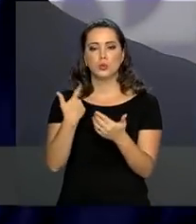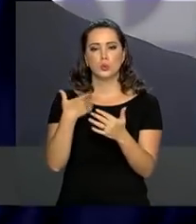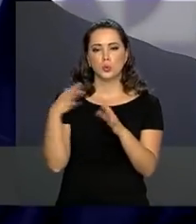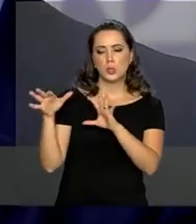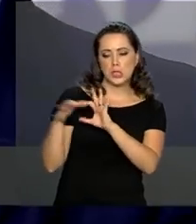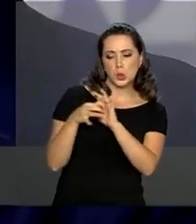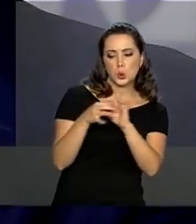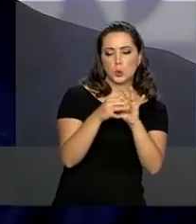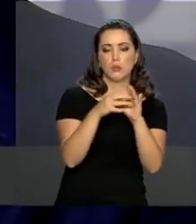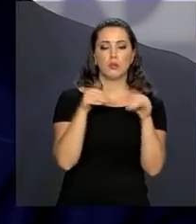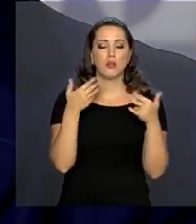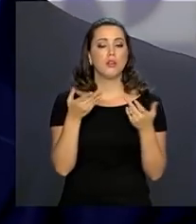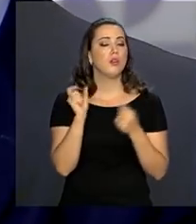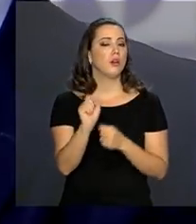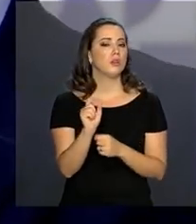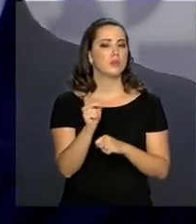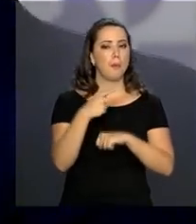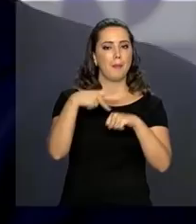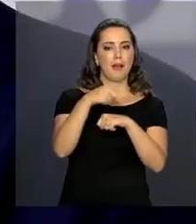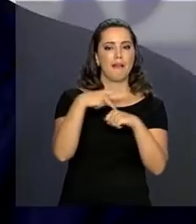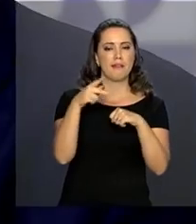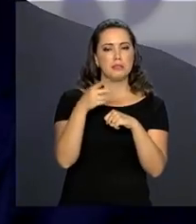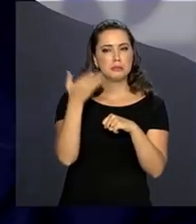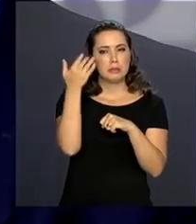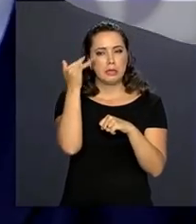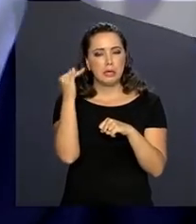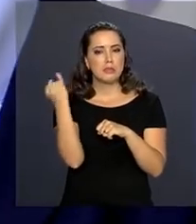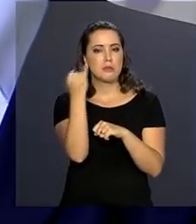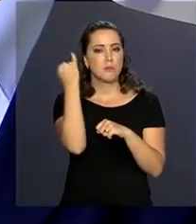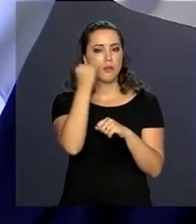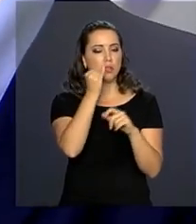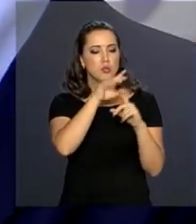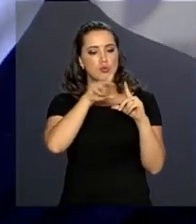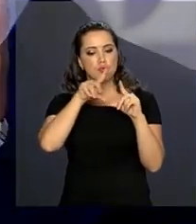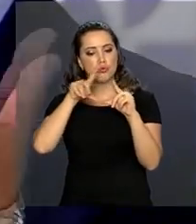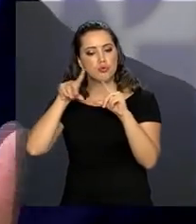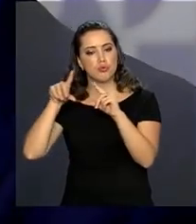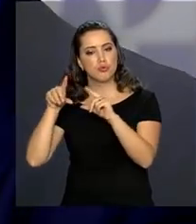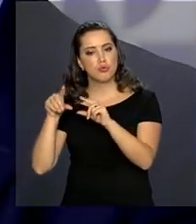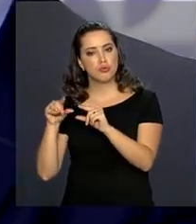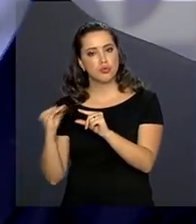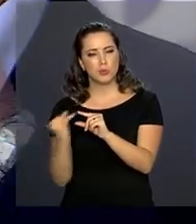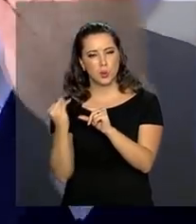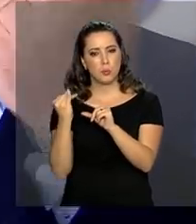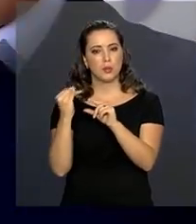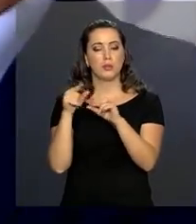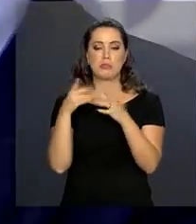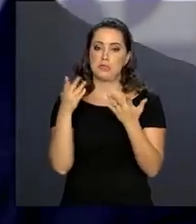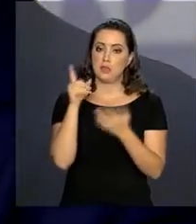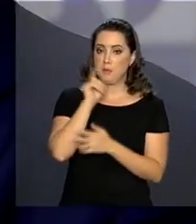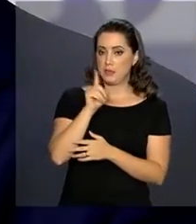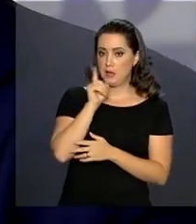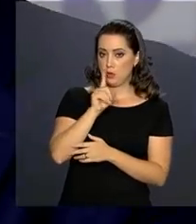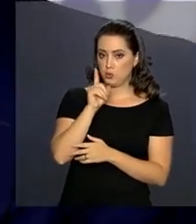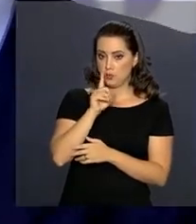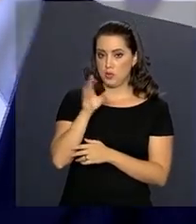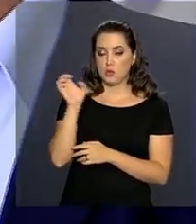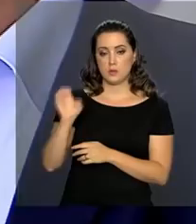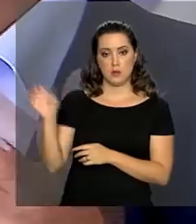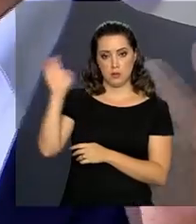perdendo espaço ou perdendo peso na economia mundial. Quer dizer, Estados Unidos, Europa e Japão